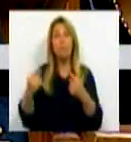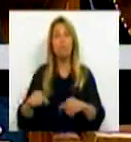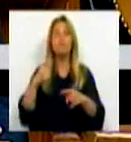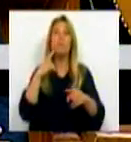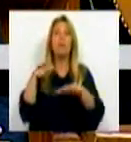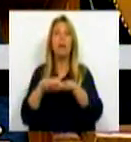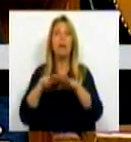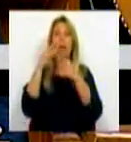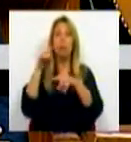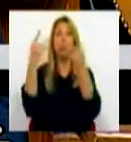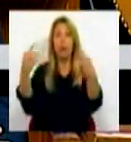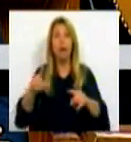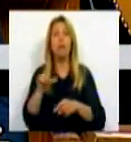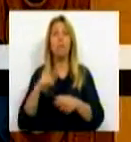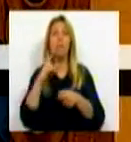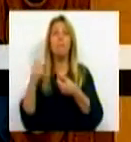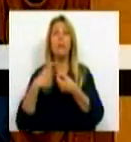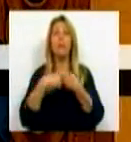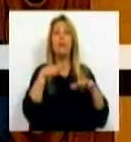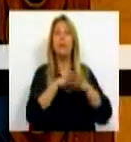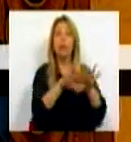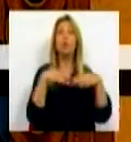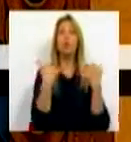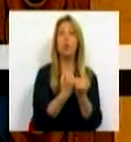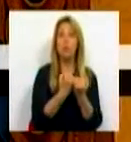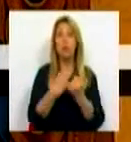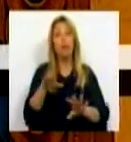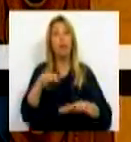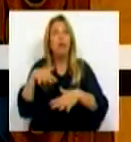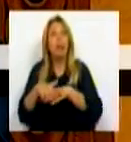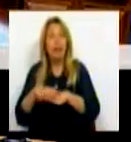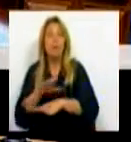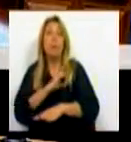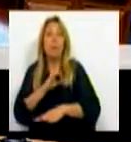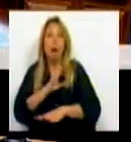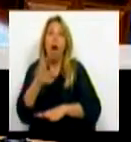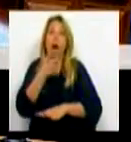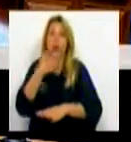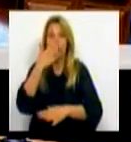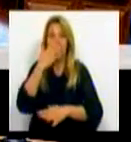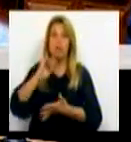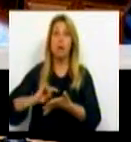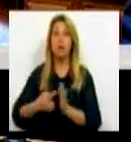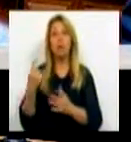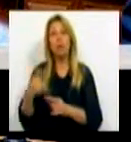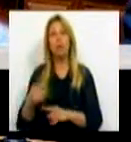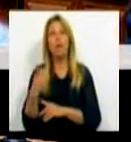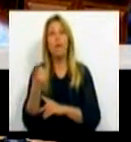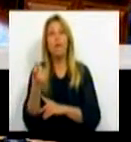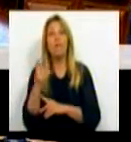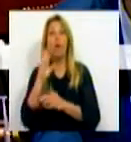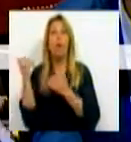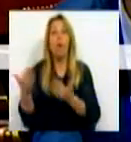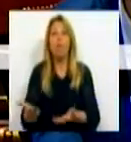também com os parceiros da rede social e com a rede privada, onde ela for necessária e onde existir carência para a